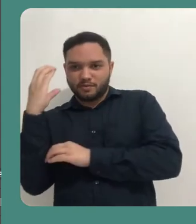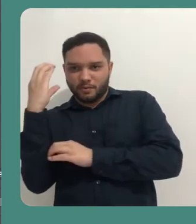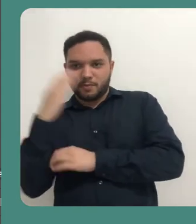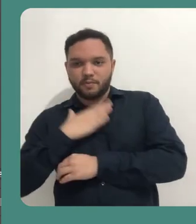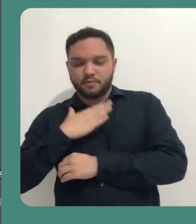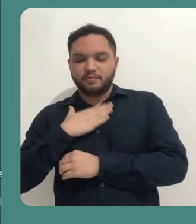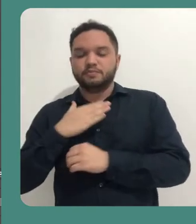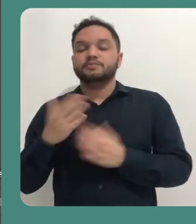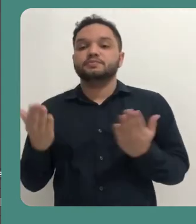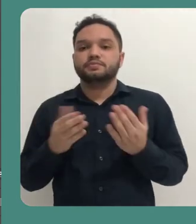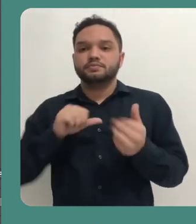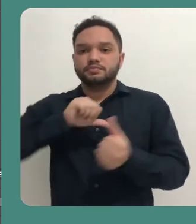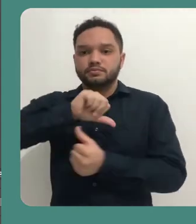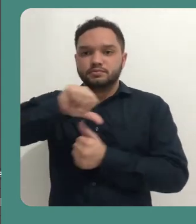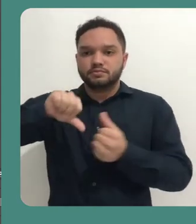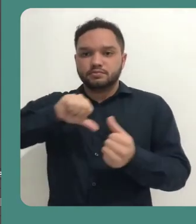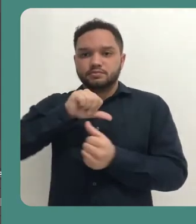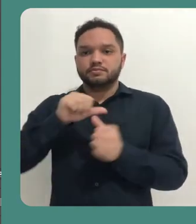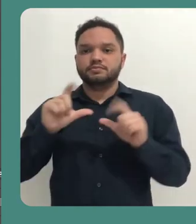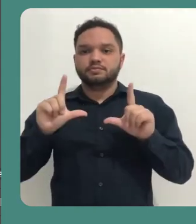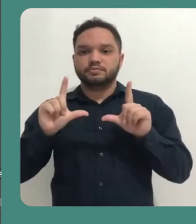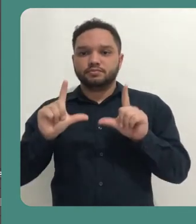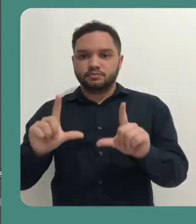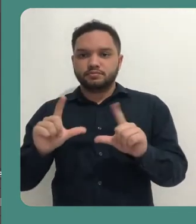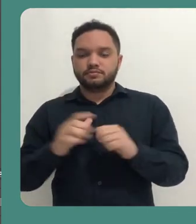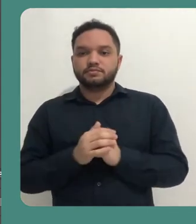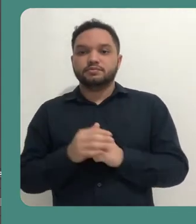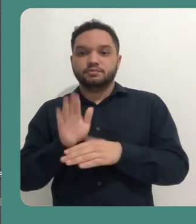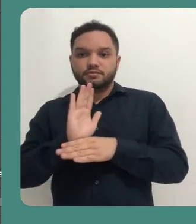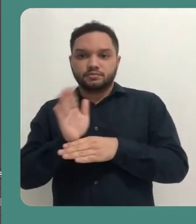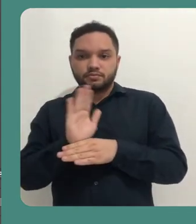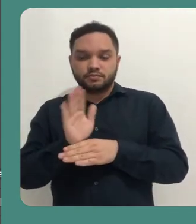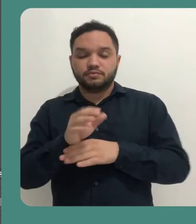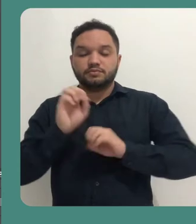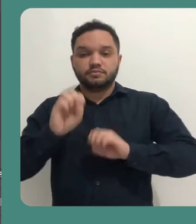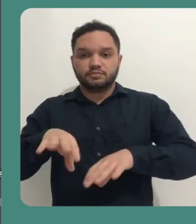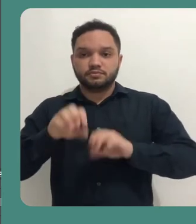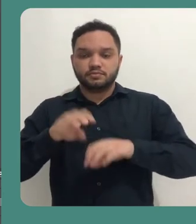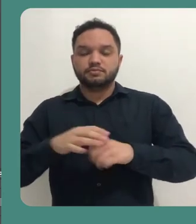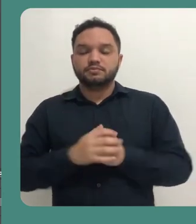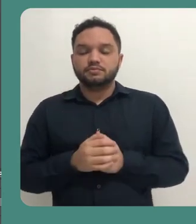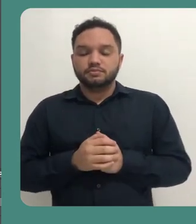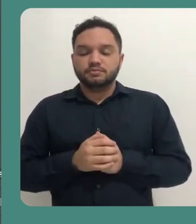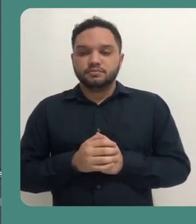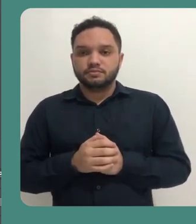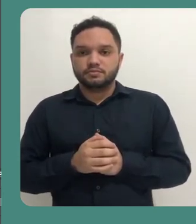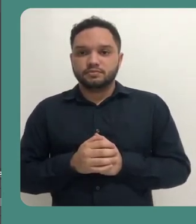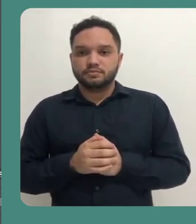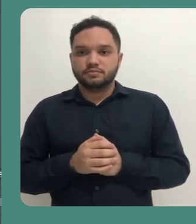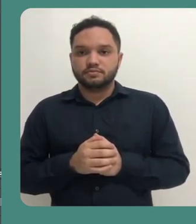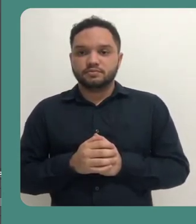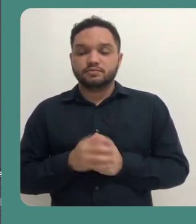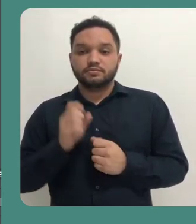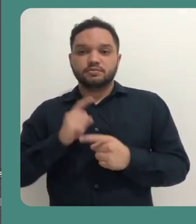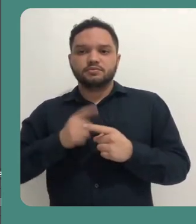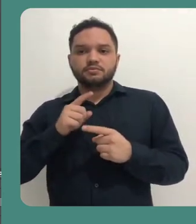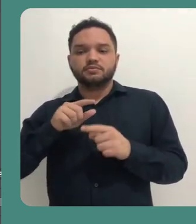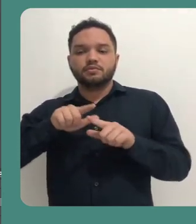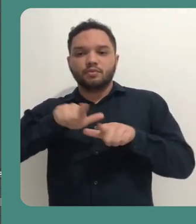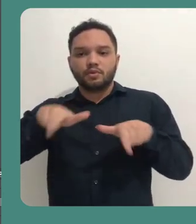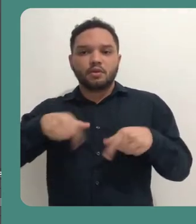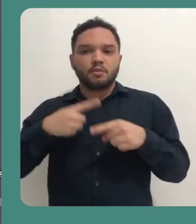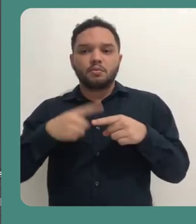no campo com a minha webcam. Então eu vou trocar aqui no campo cena para cena videoaula. Vejam que aqui a prévia ficou